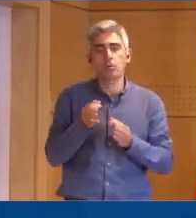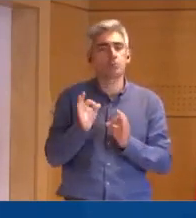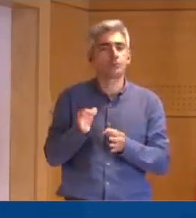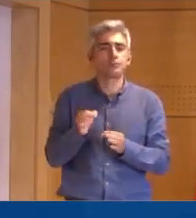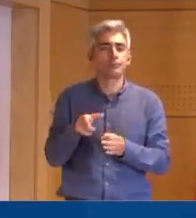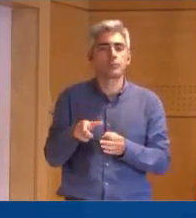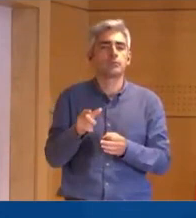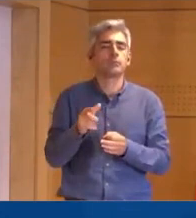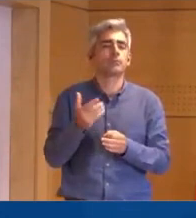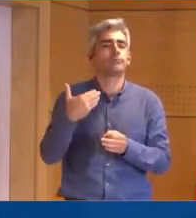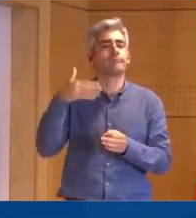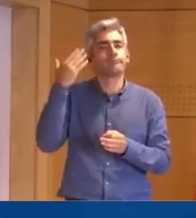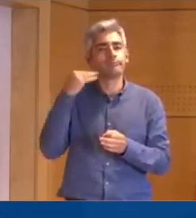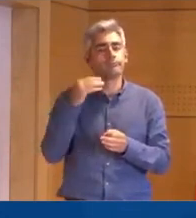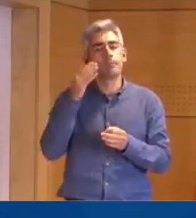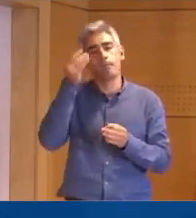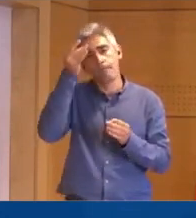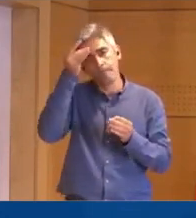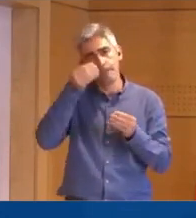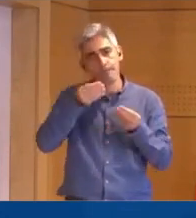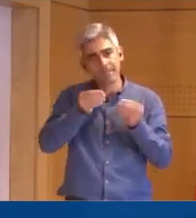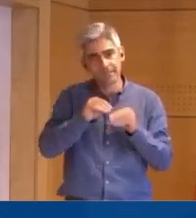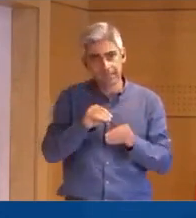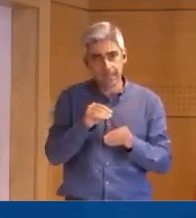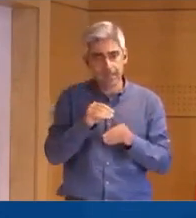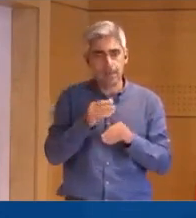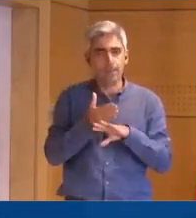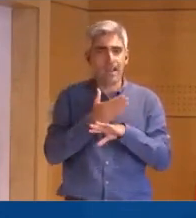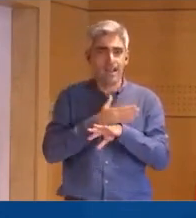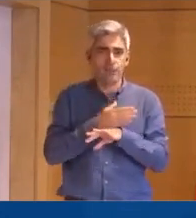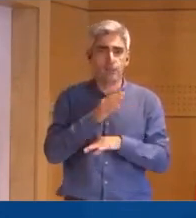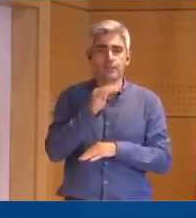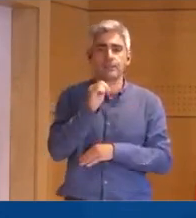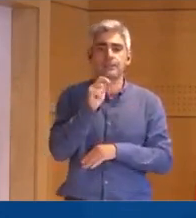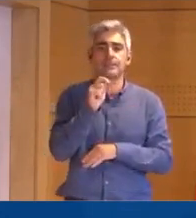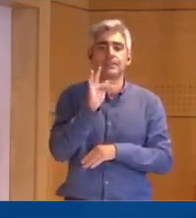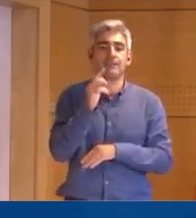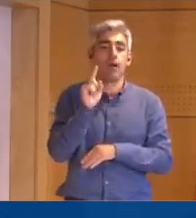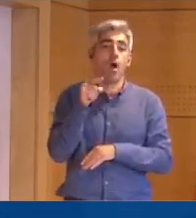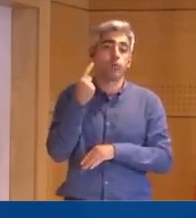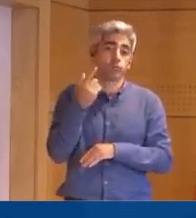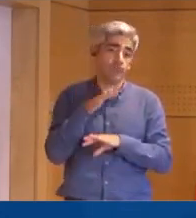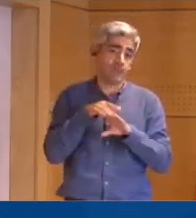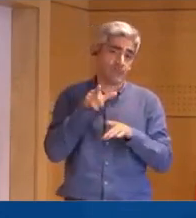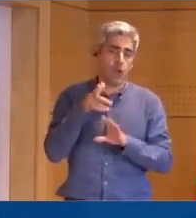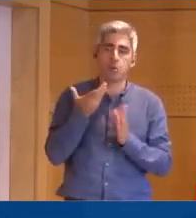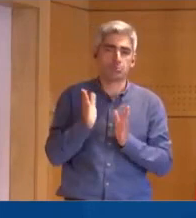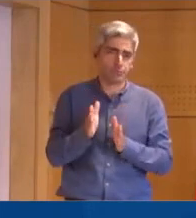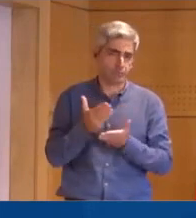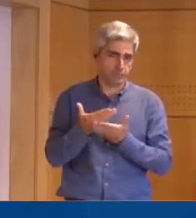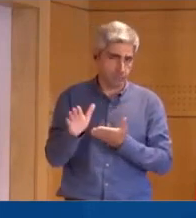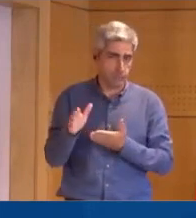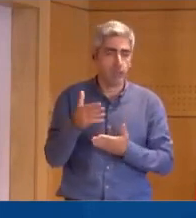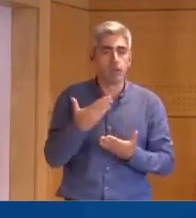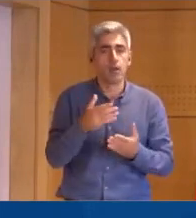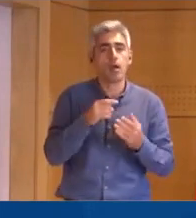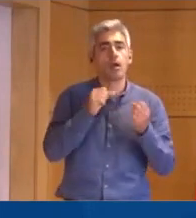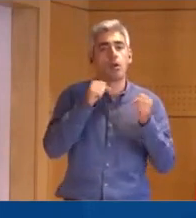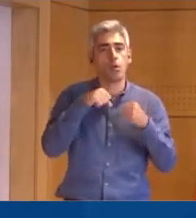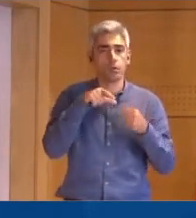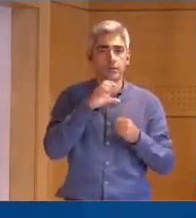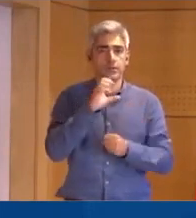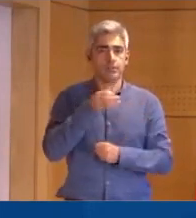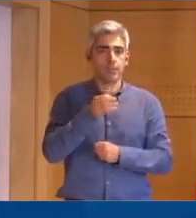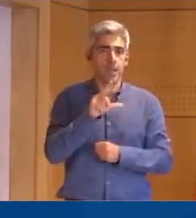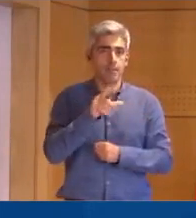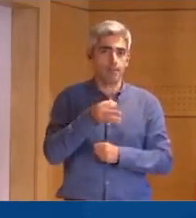agora o parecer prévio do CEF que a lei atribuía. Para o cidadão abrangido pelo acordo de Cplp, que já